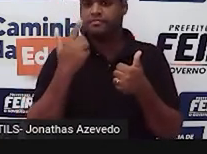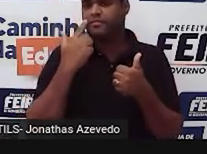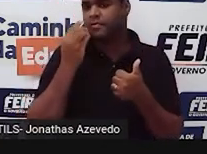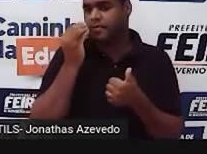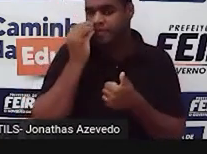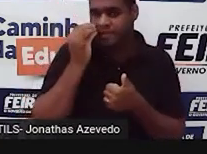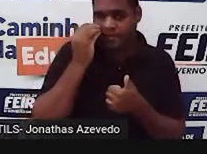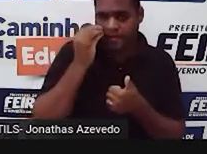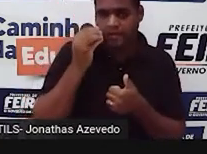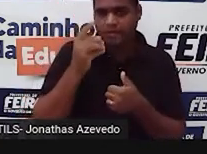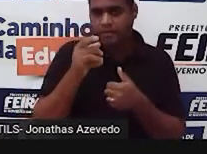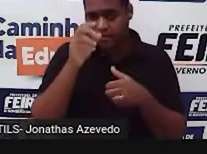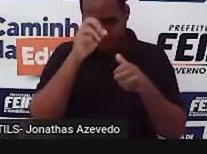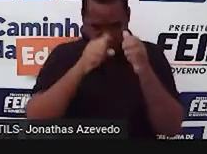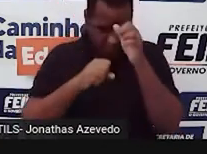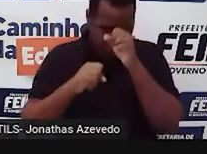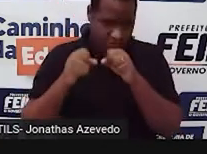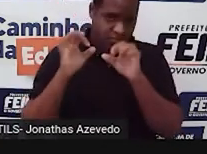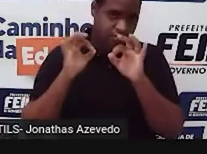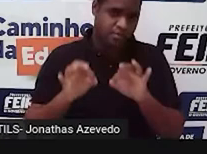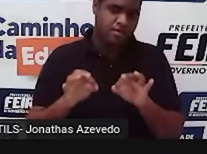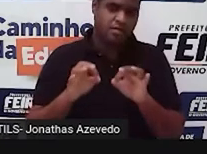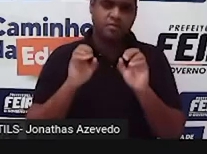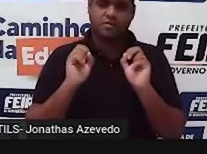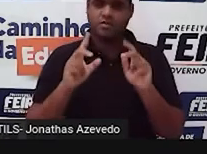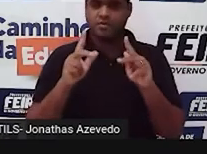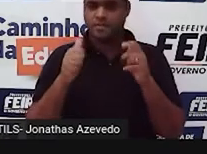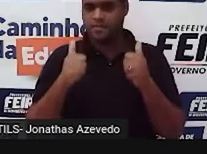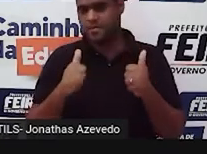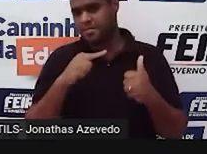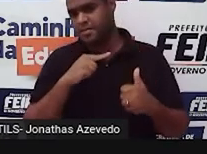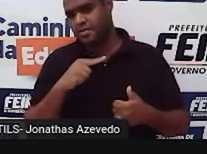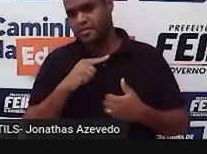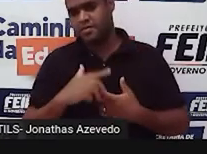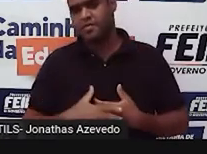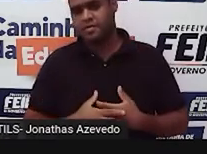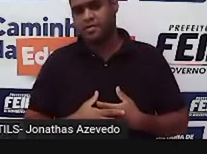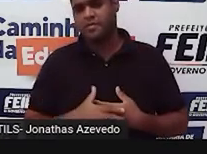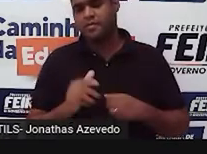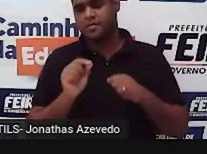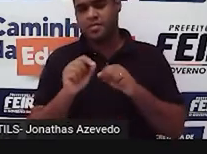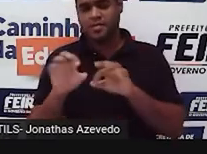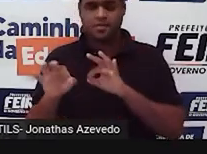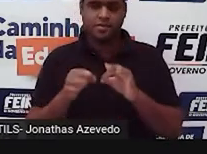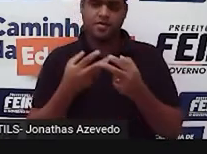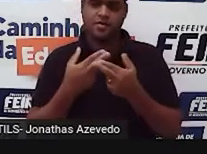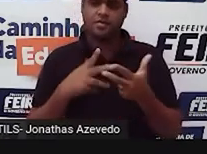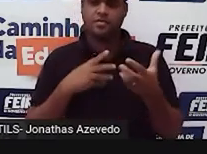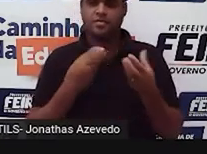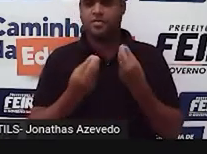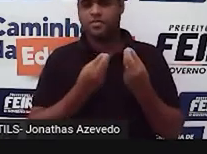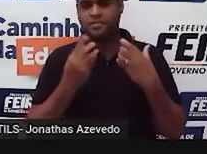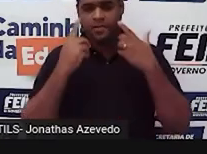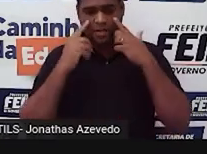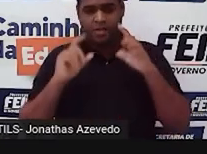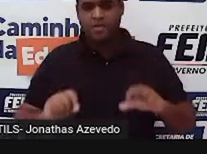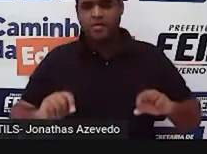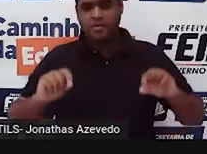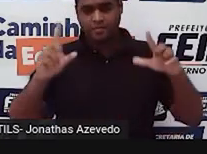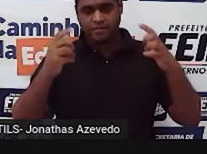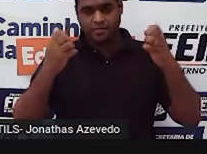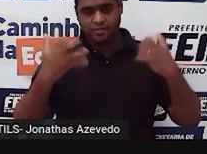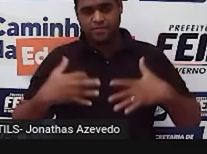testar para ver se ficou tudo certinho, tudo bonitinho. Como é que a gente vai fazer isso? Na próxima tela, né?